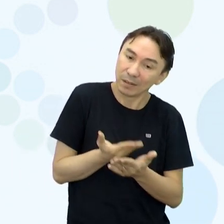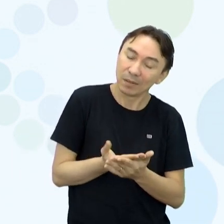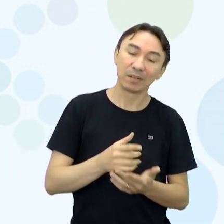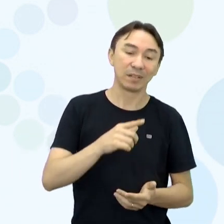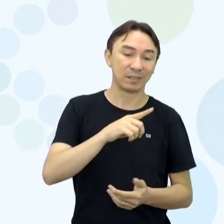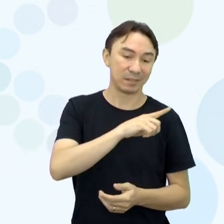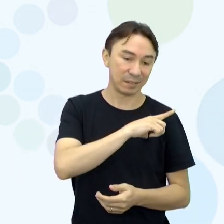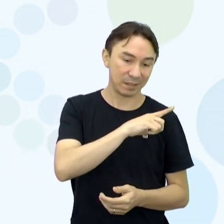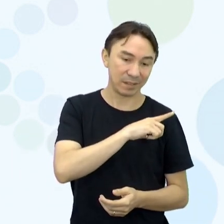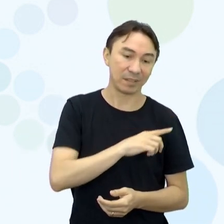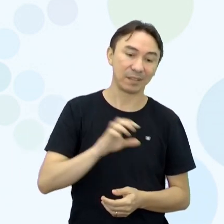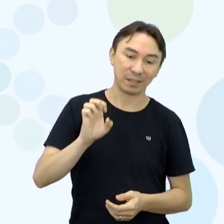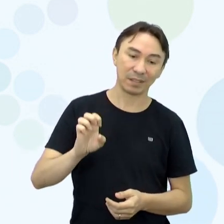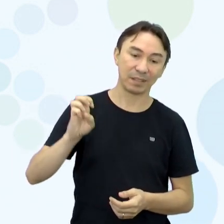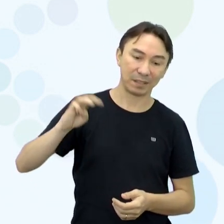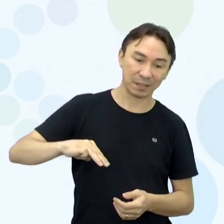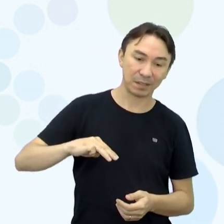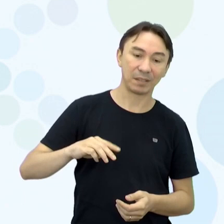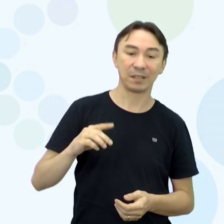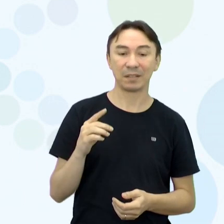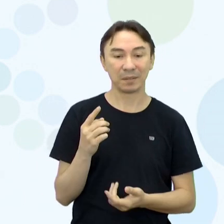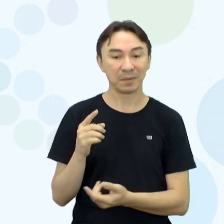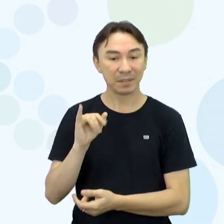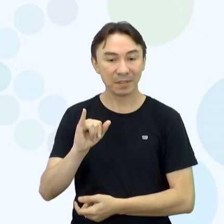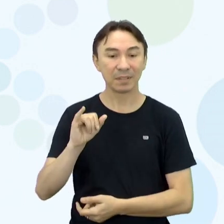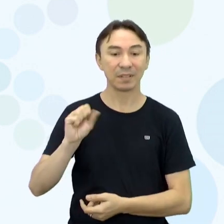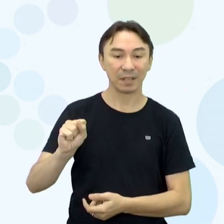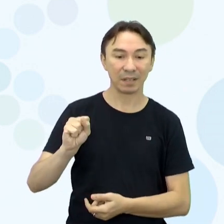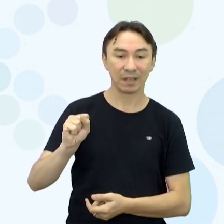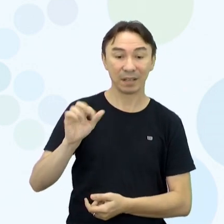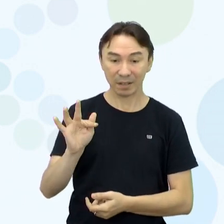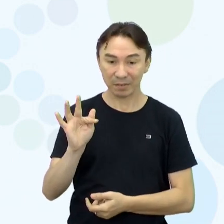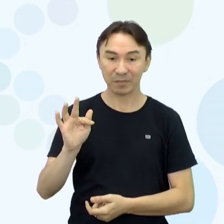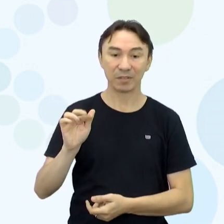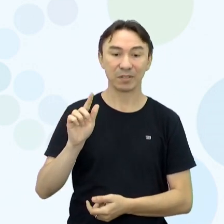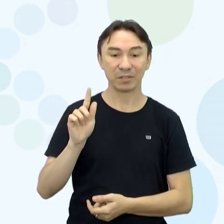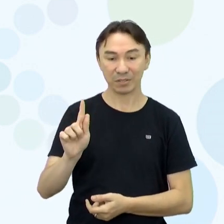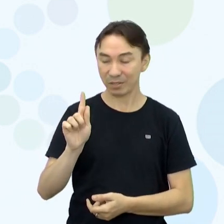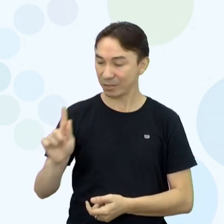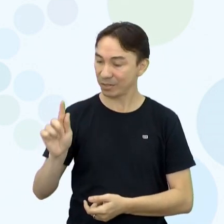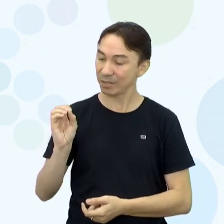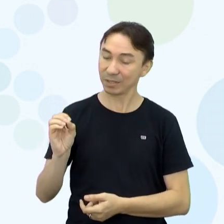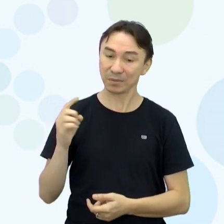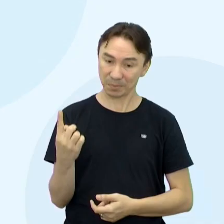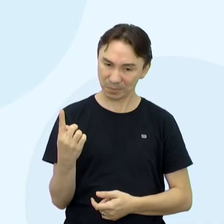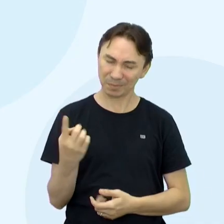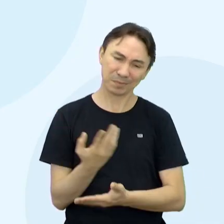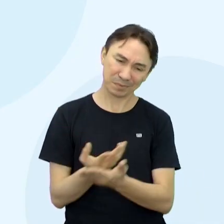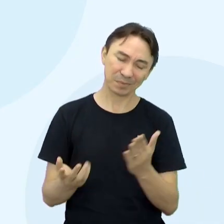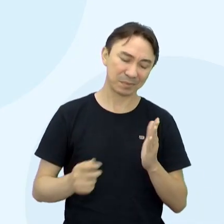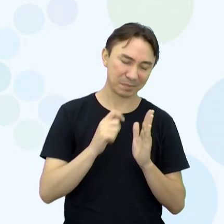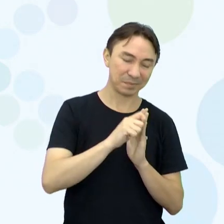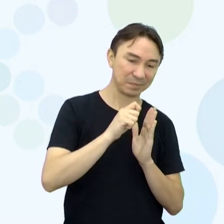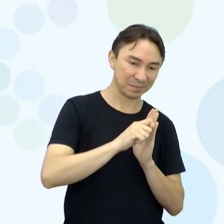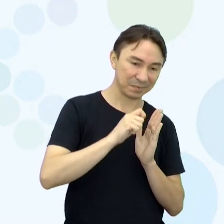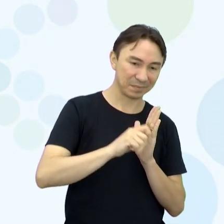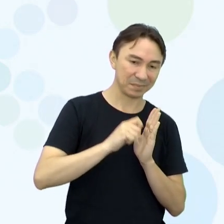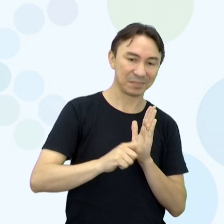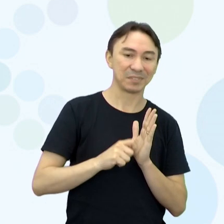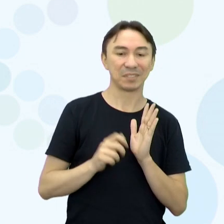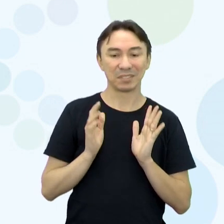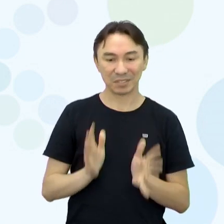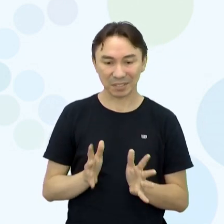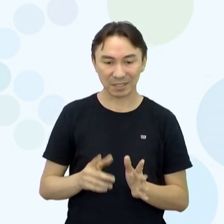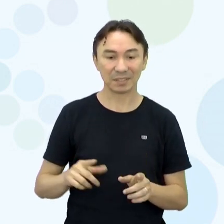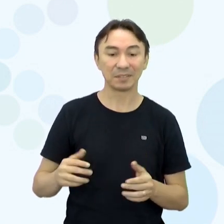MIFLGG01, que vocês já notaram Eu também já fiz a leitura dela Opa, tem